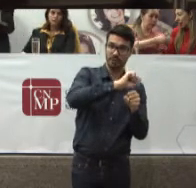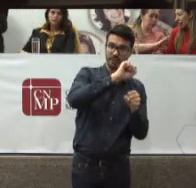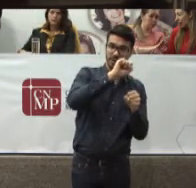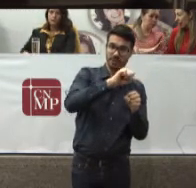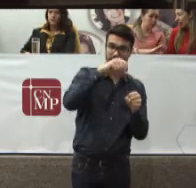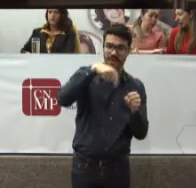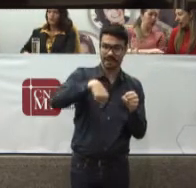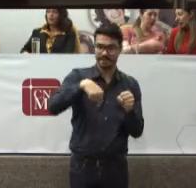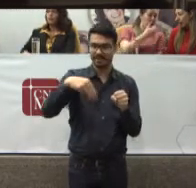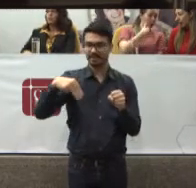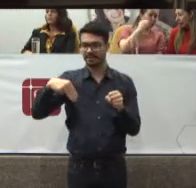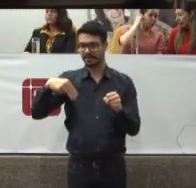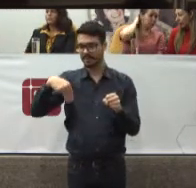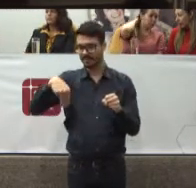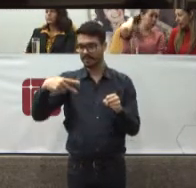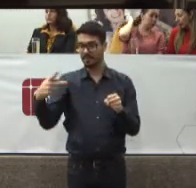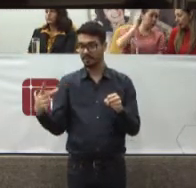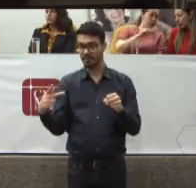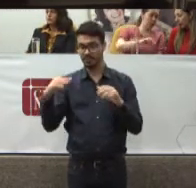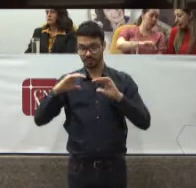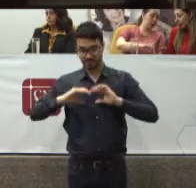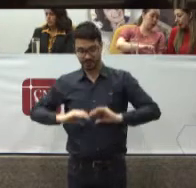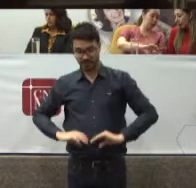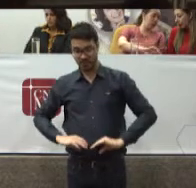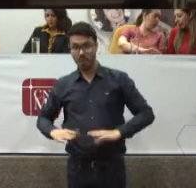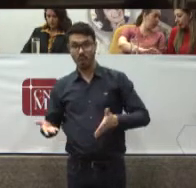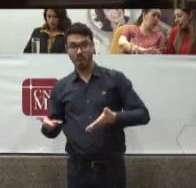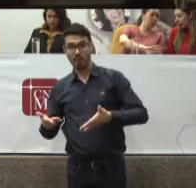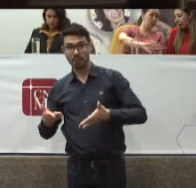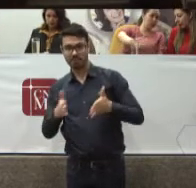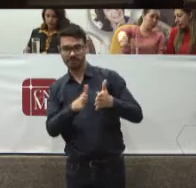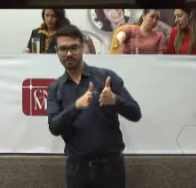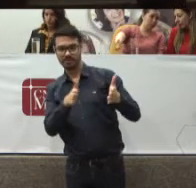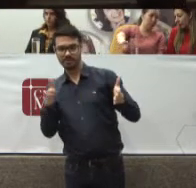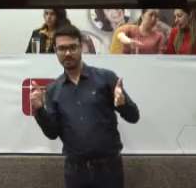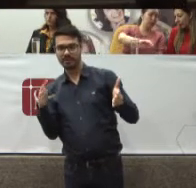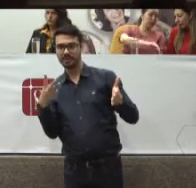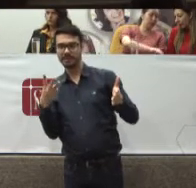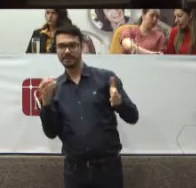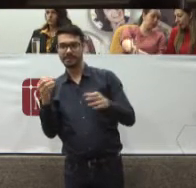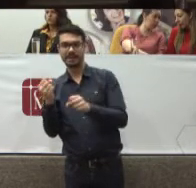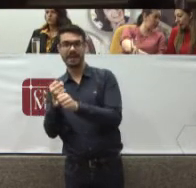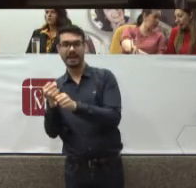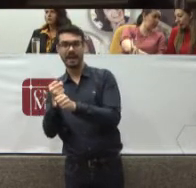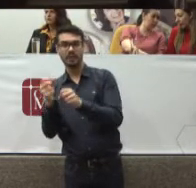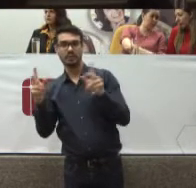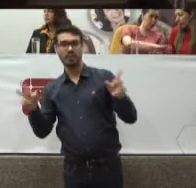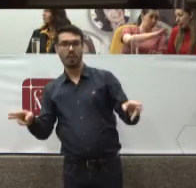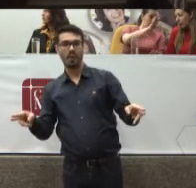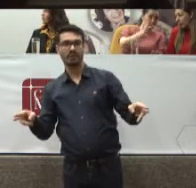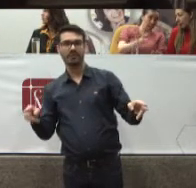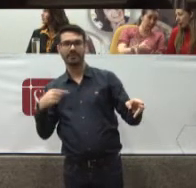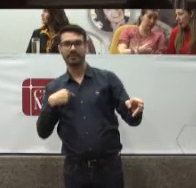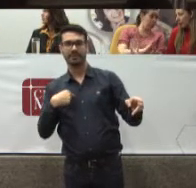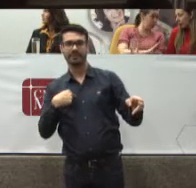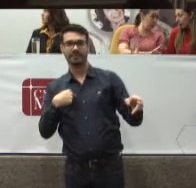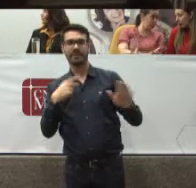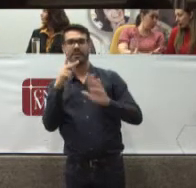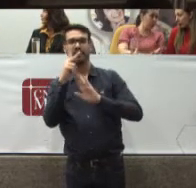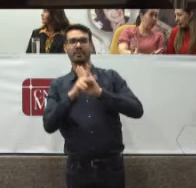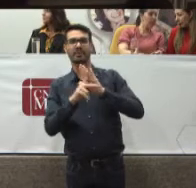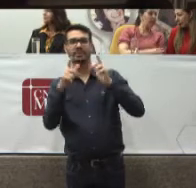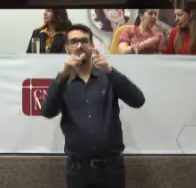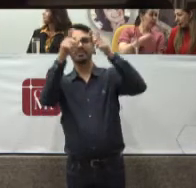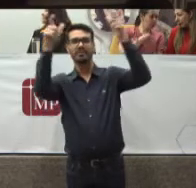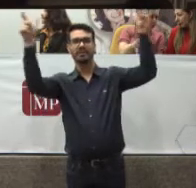Cidadão Que hoje Também Comemora 30 anos Então O projeto Maior Do CNMP Que